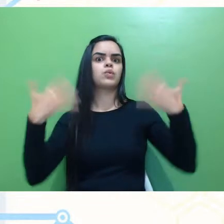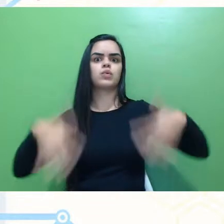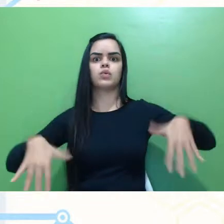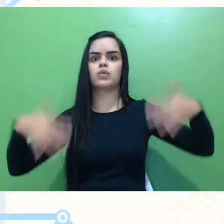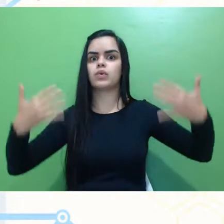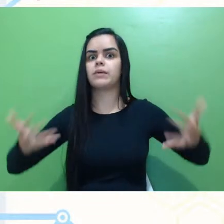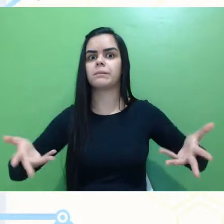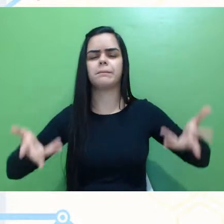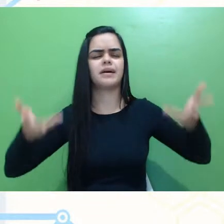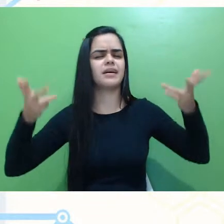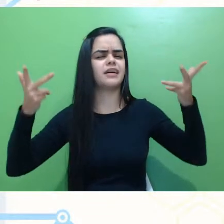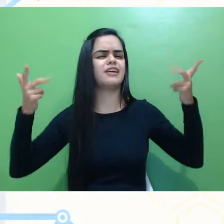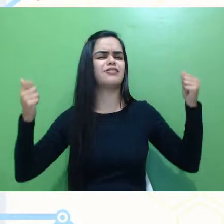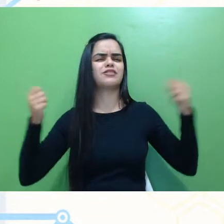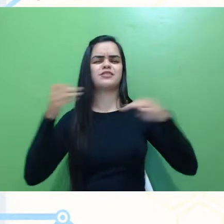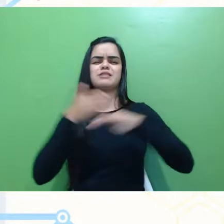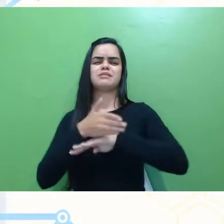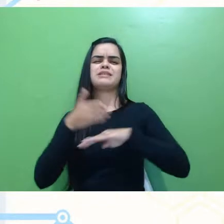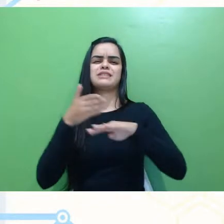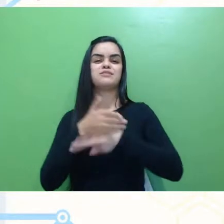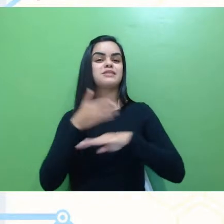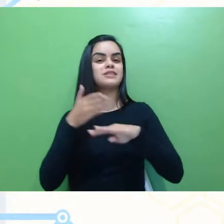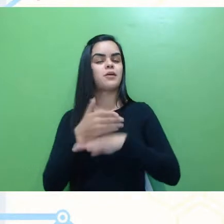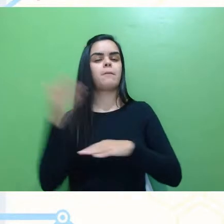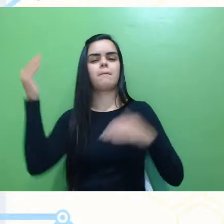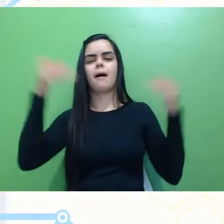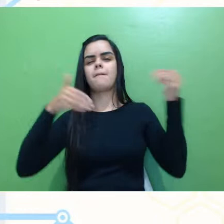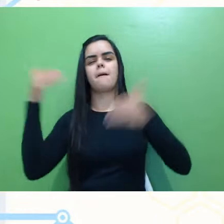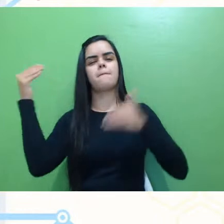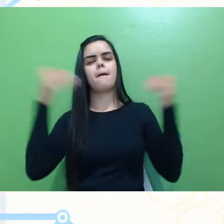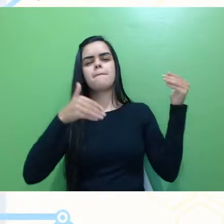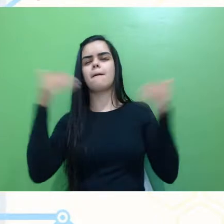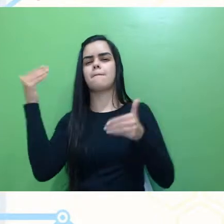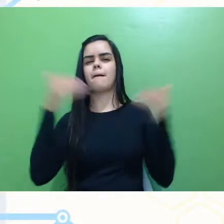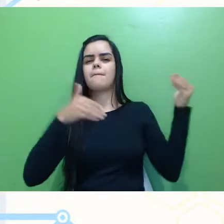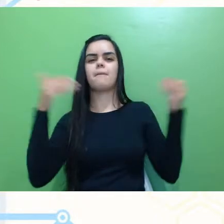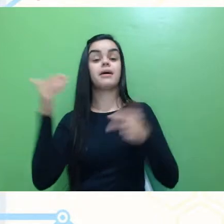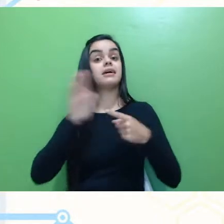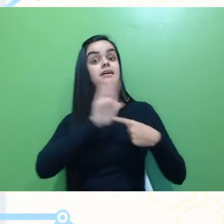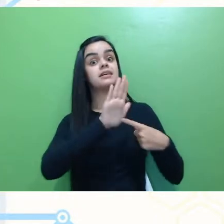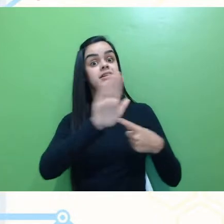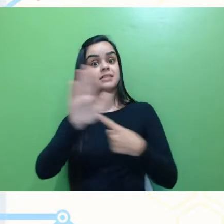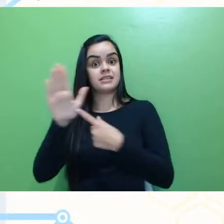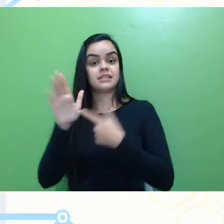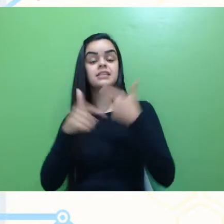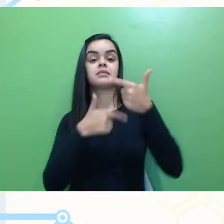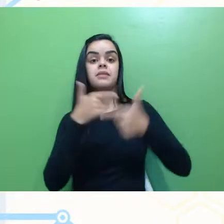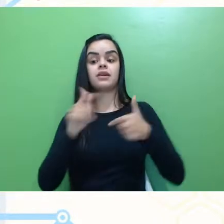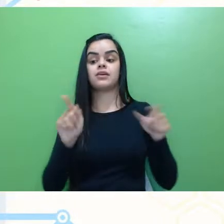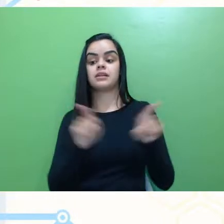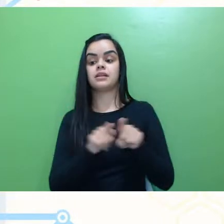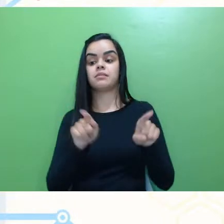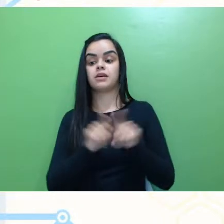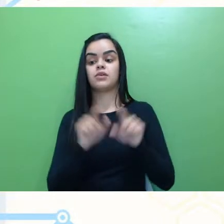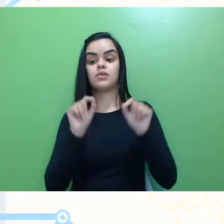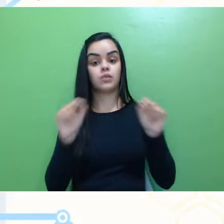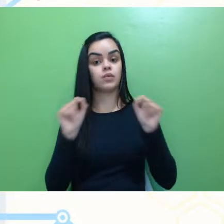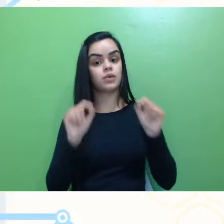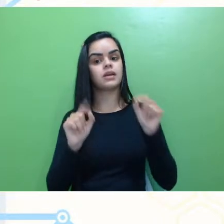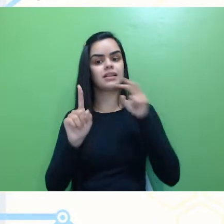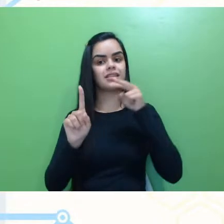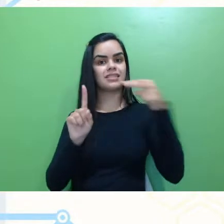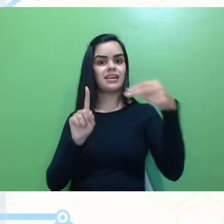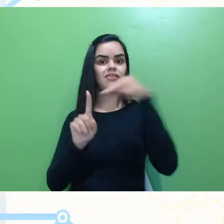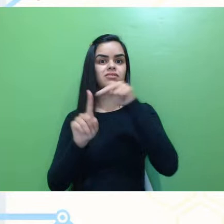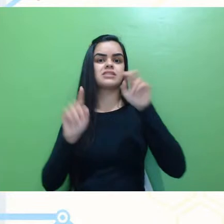né, com uma participação múltipla, não só nas apresentações de trabalho, mas também na própria concepção do